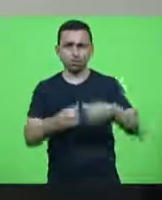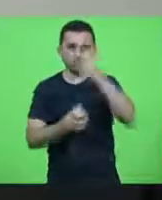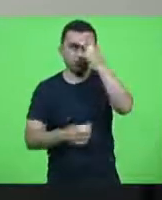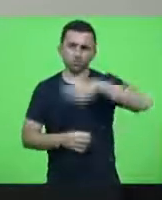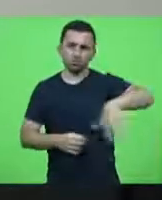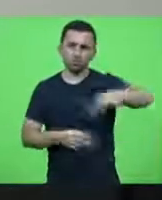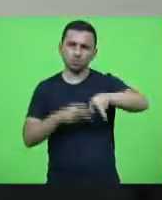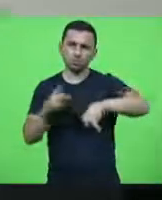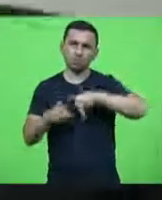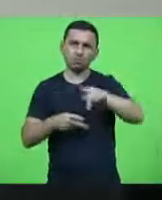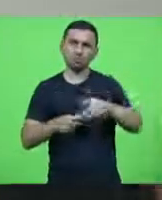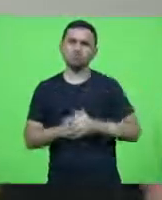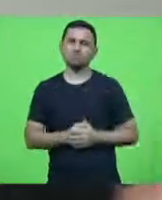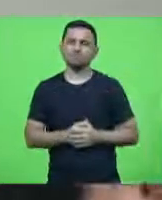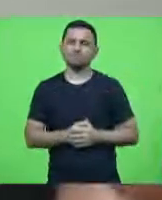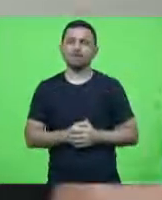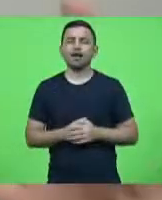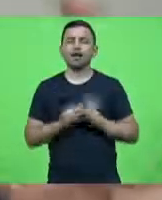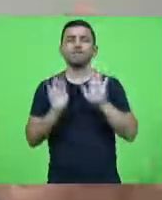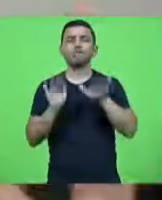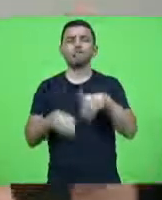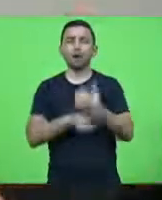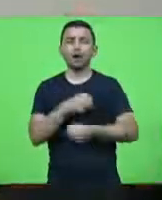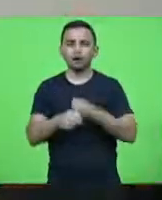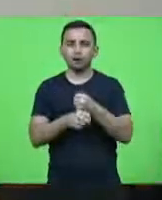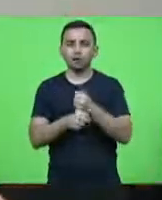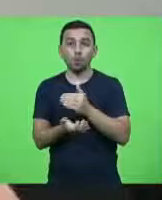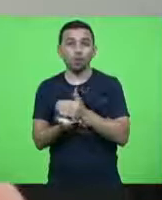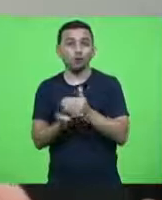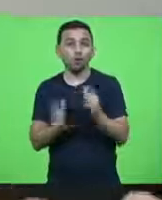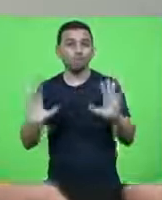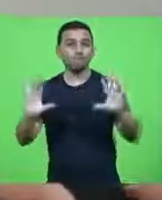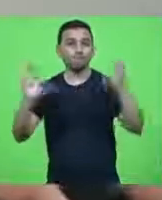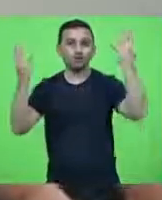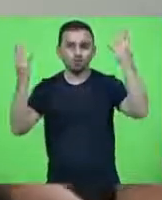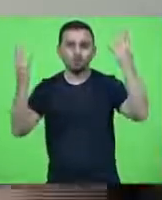chegou o final do ano aí aumentou as festas